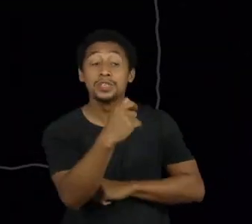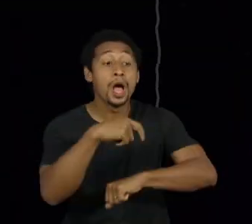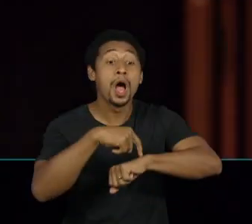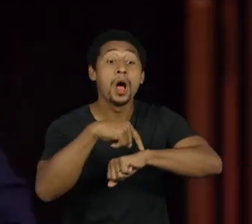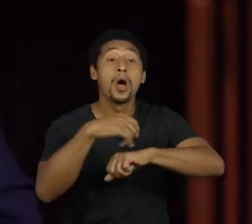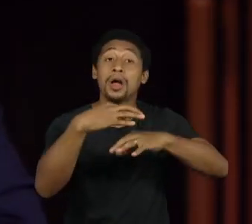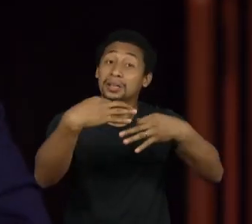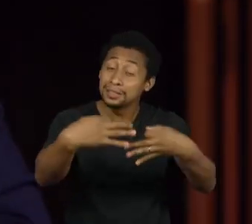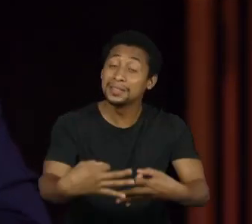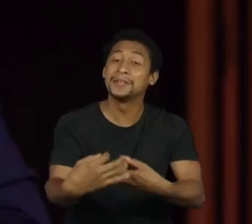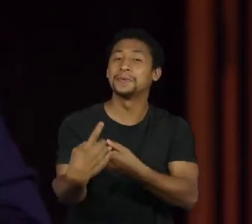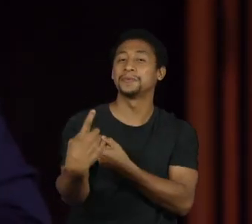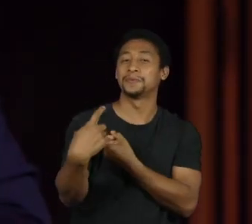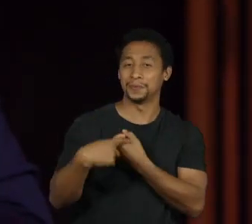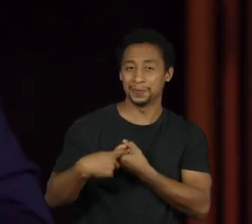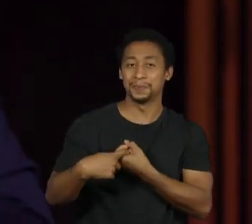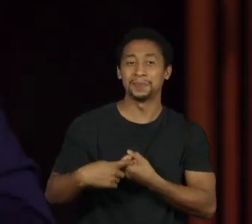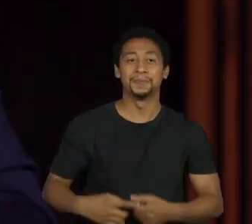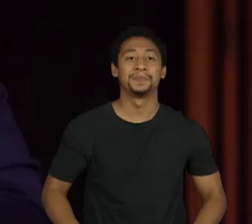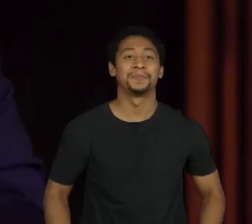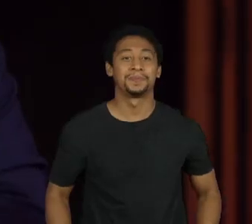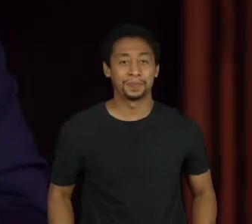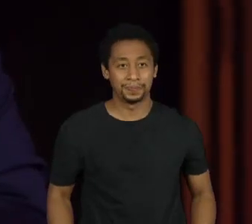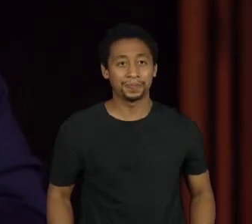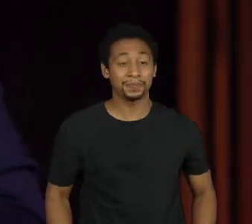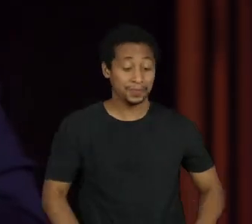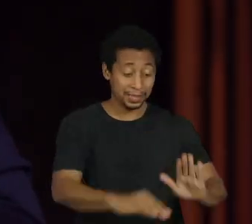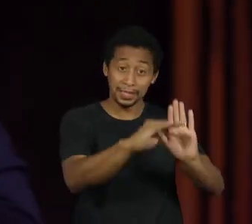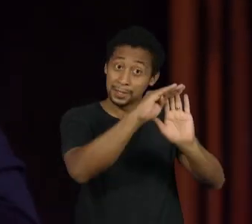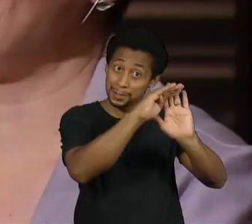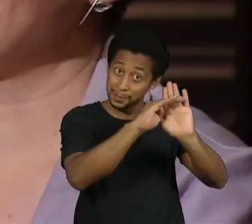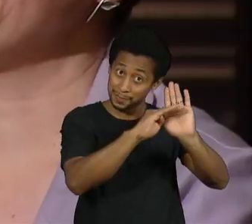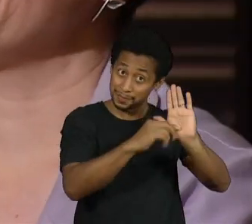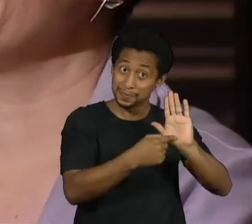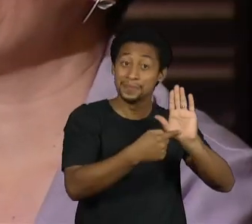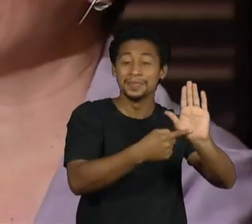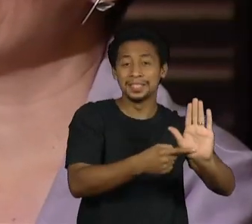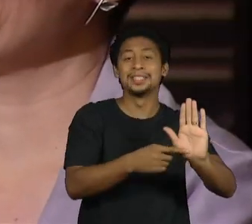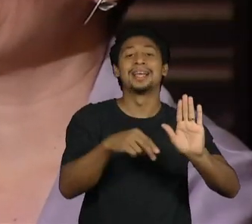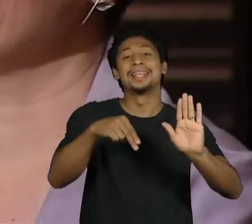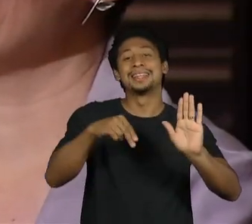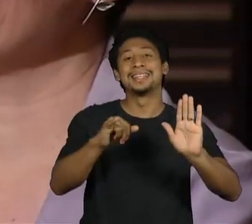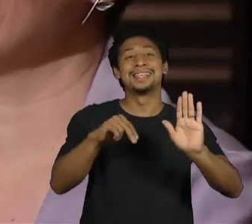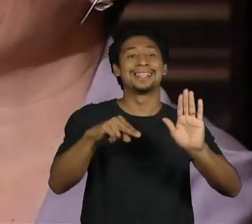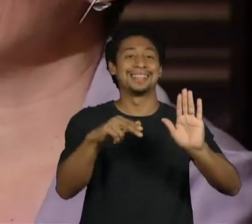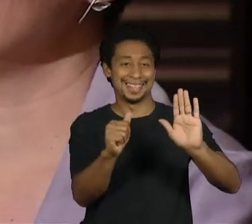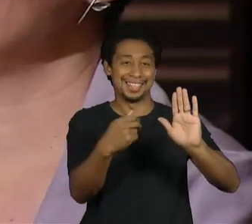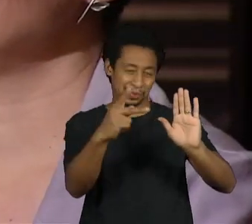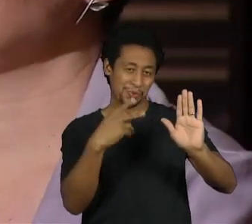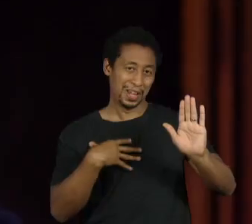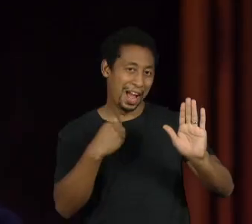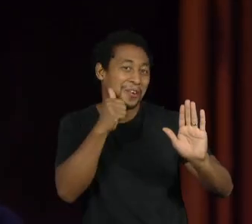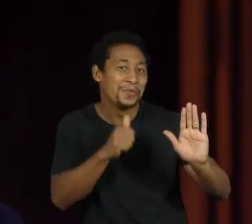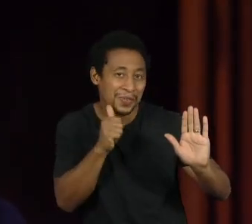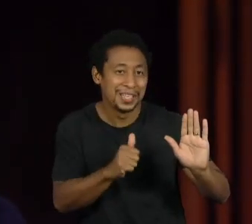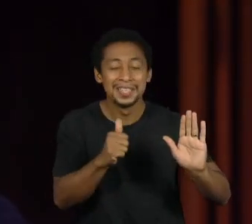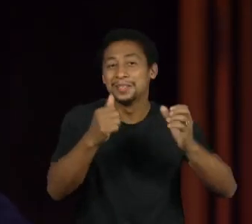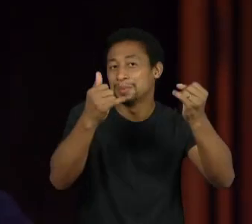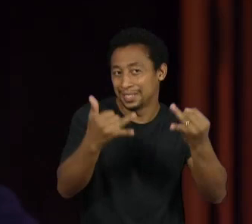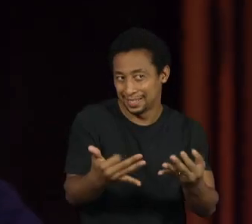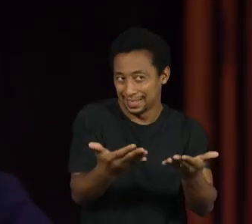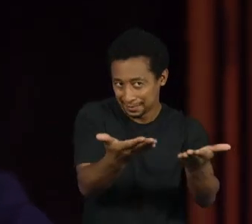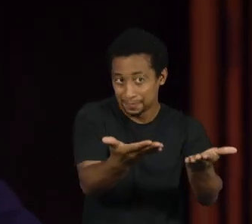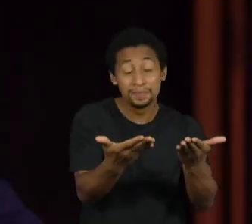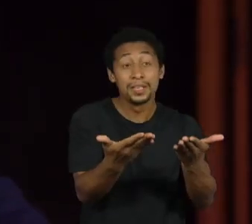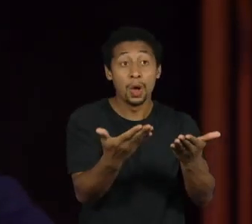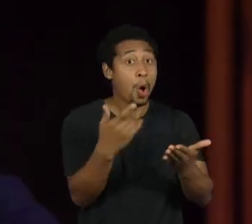É uma faixa com uma lista para a Nina. E tem um aqui que é Não Se Esqueça de Ligar Pra Mim